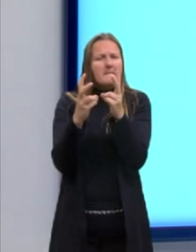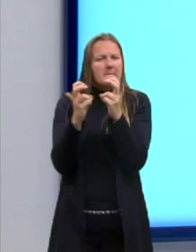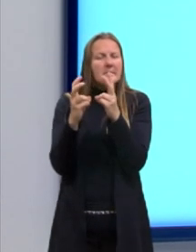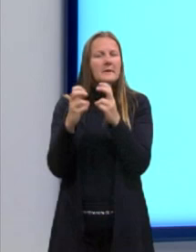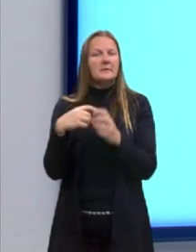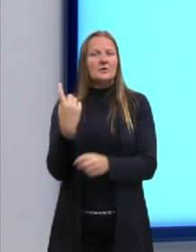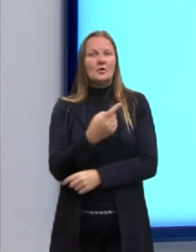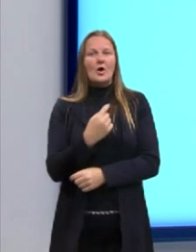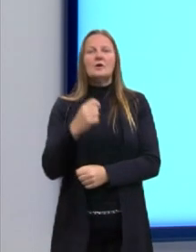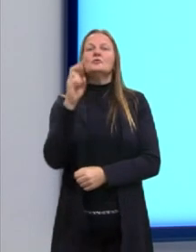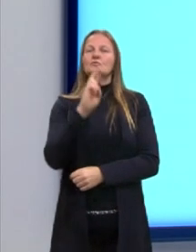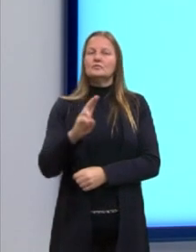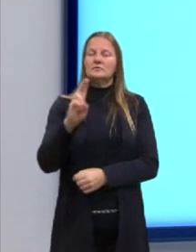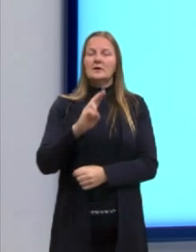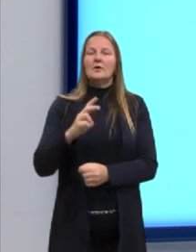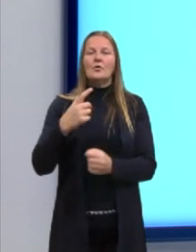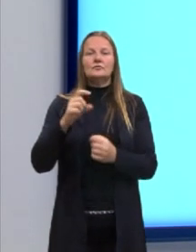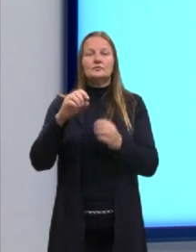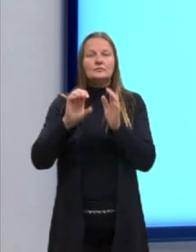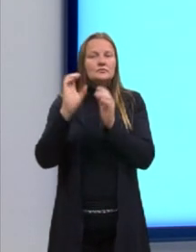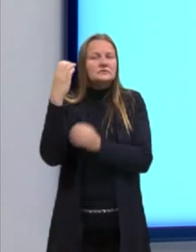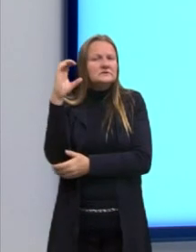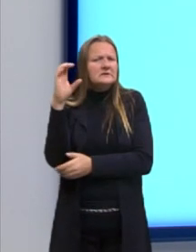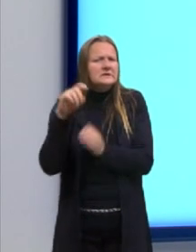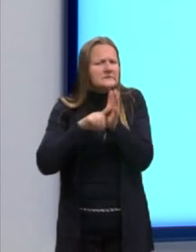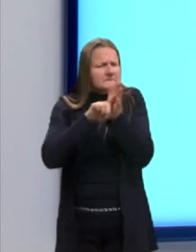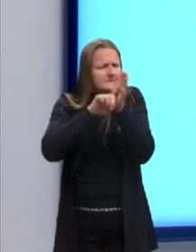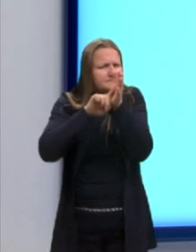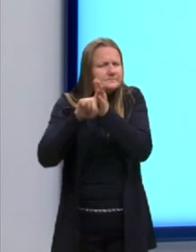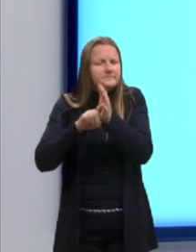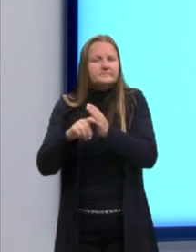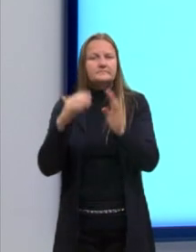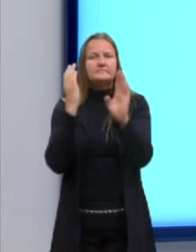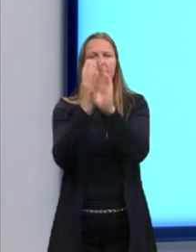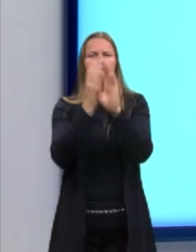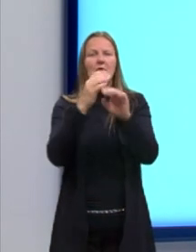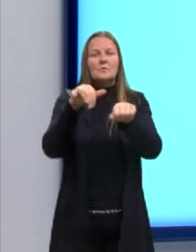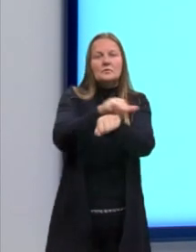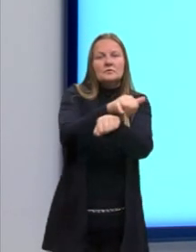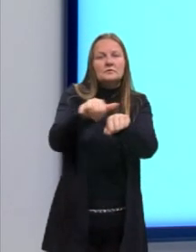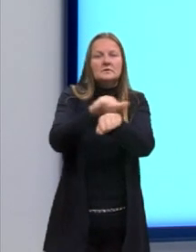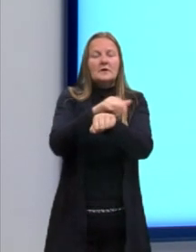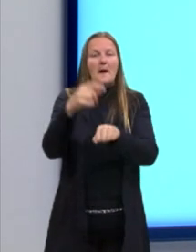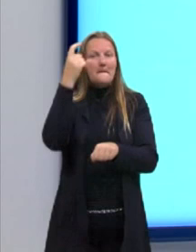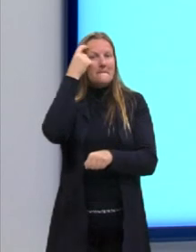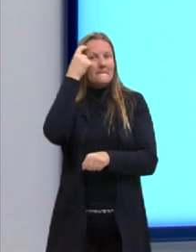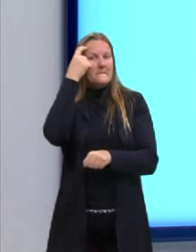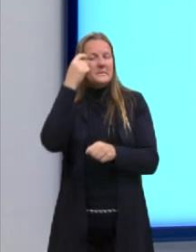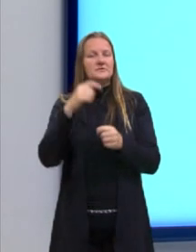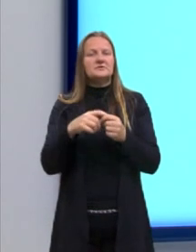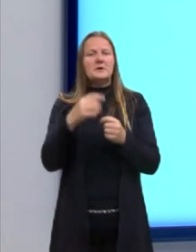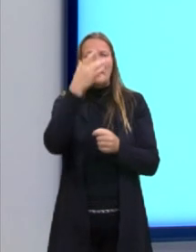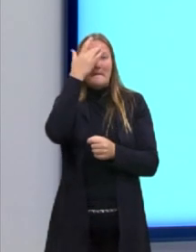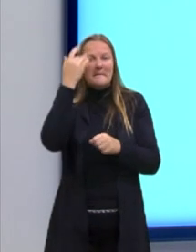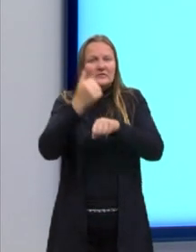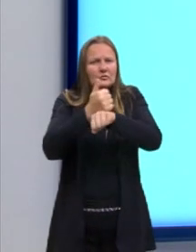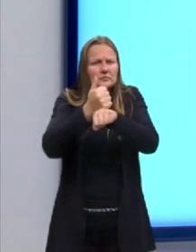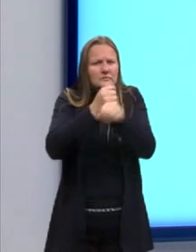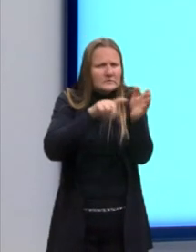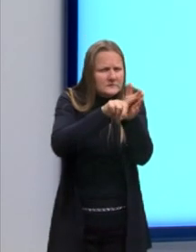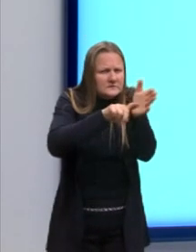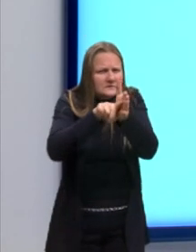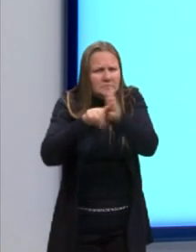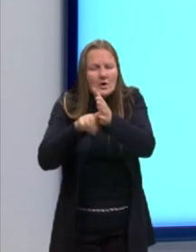Outras são frutos da ciência. Ao decifrar alguns mecanismos da nossa mente, os pesquisadores estão encontrando